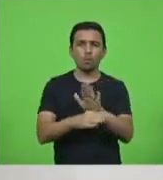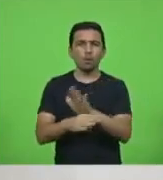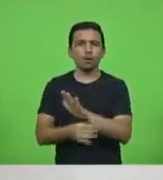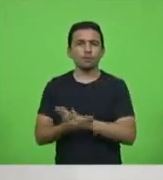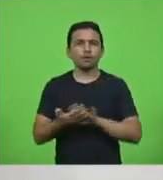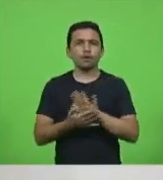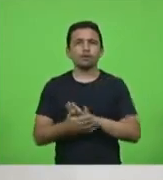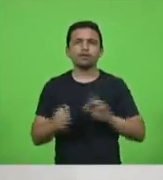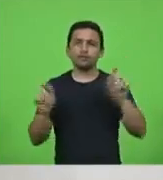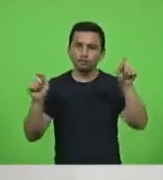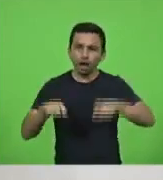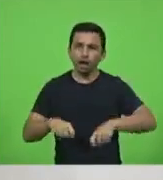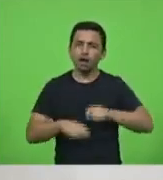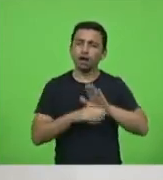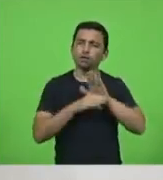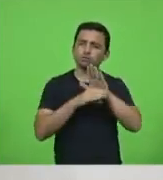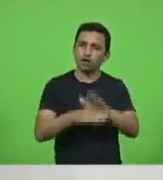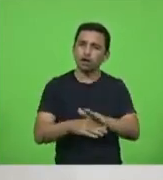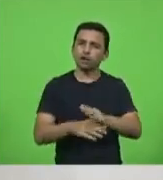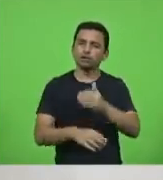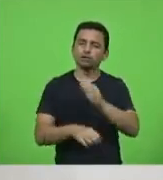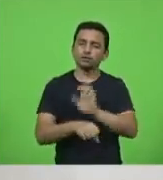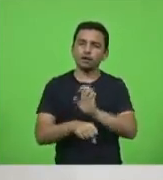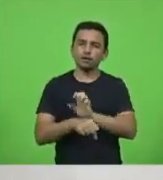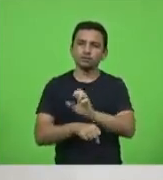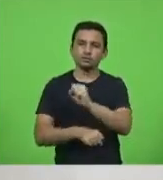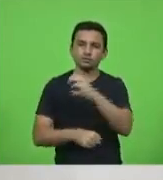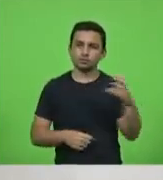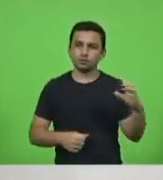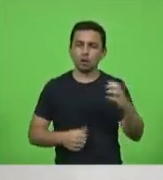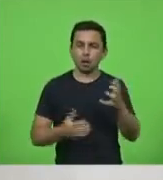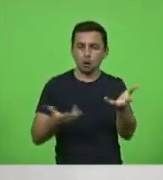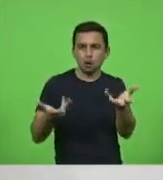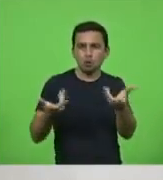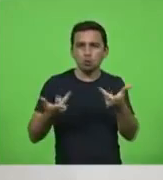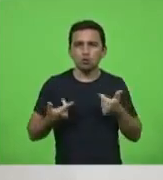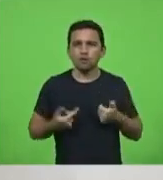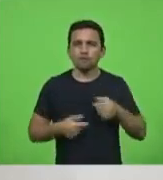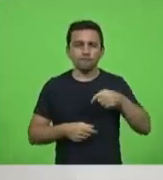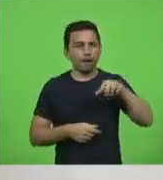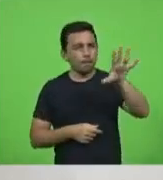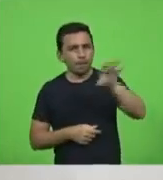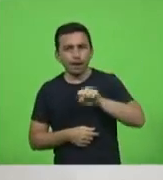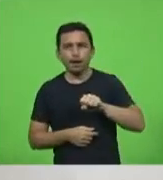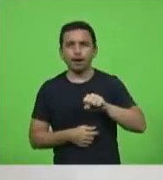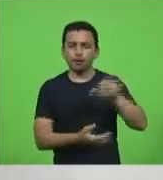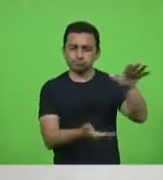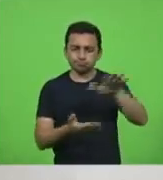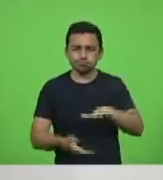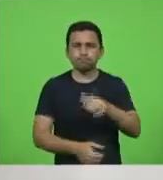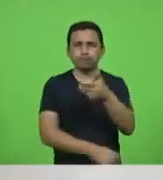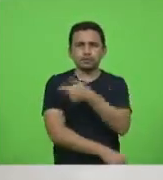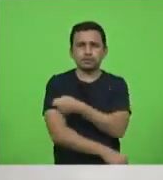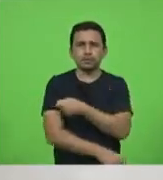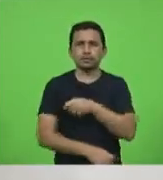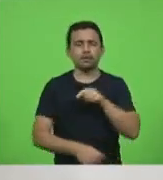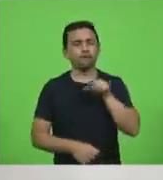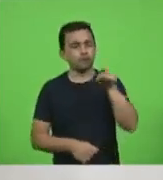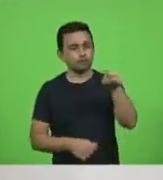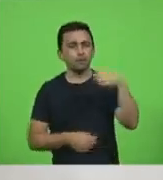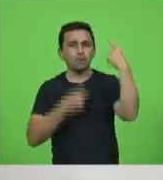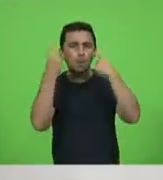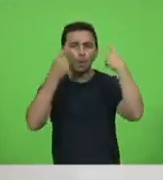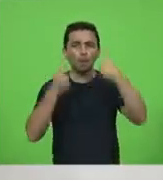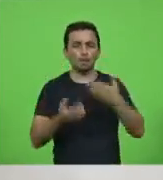ajudar o Estado de Santa Catarina com a sua persuasão, indo buscar vacina para o povo catarinense, mas não. V. Exª gosta de